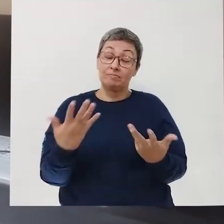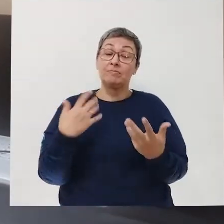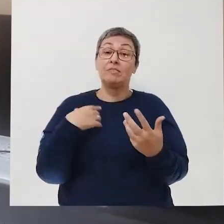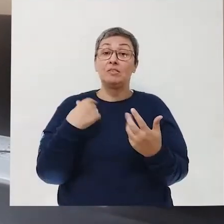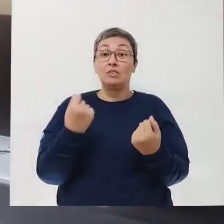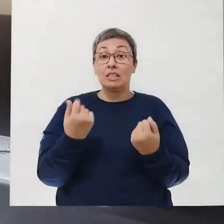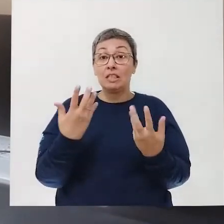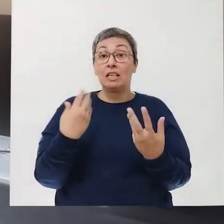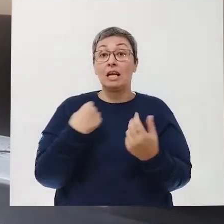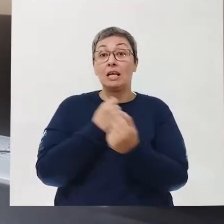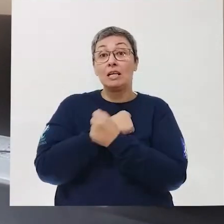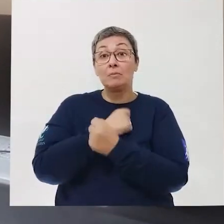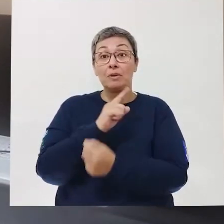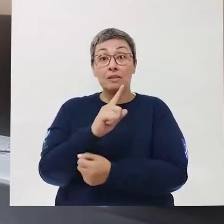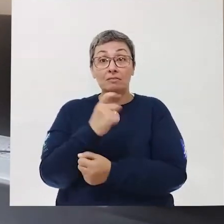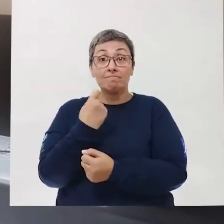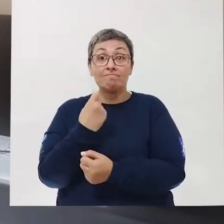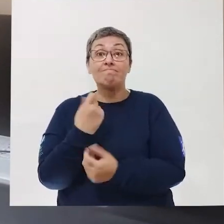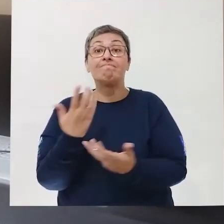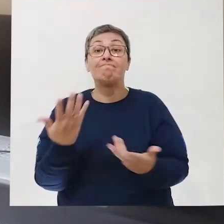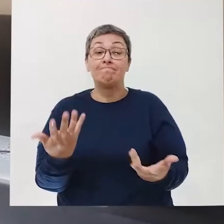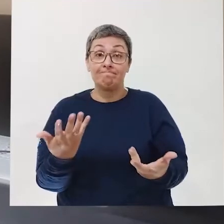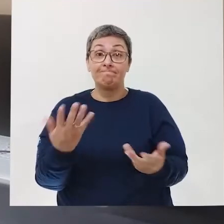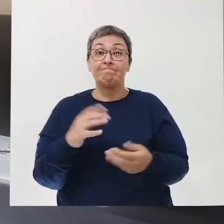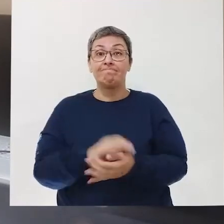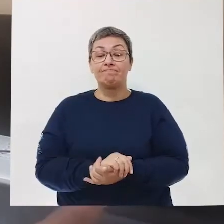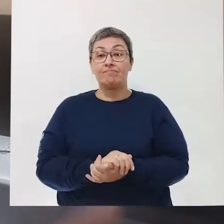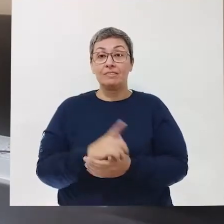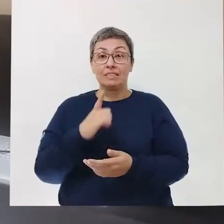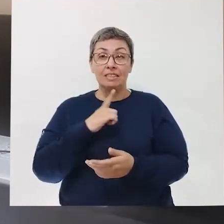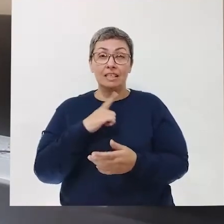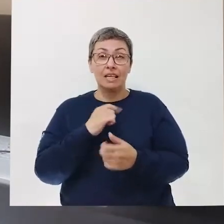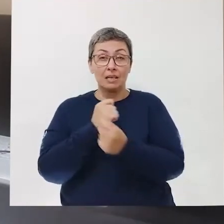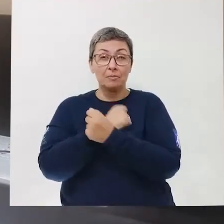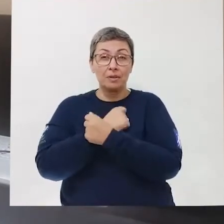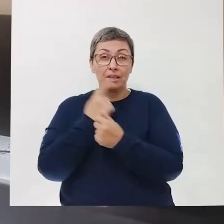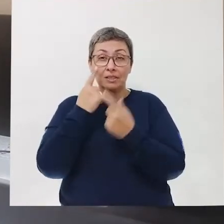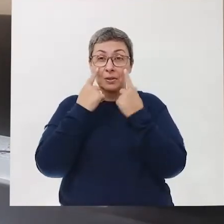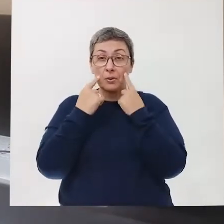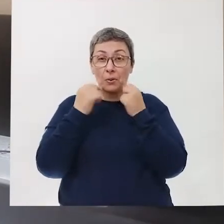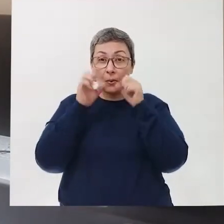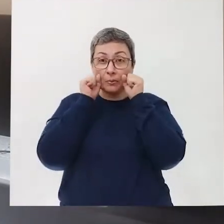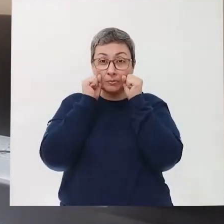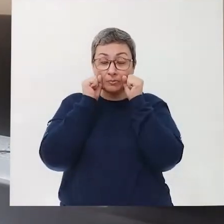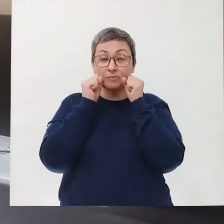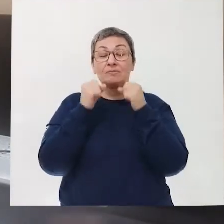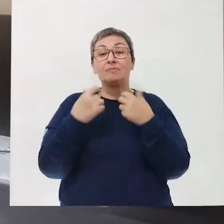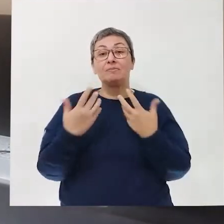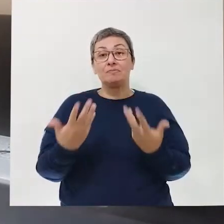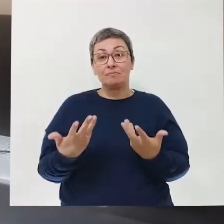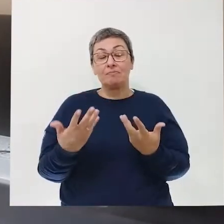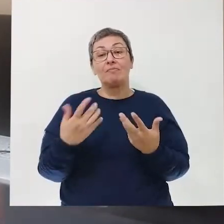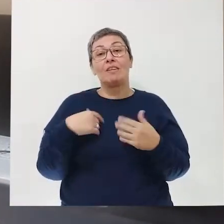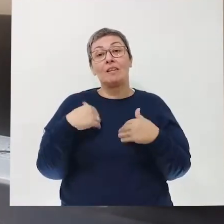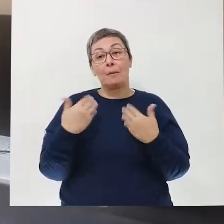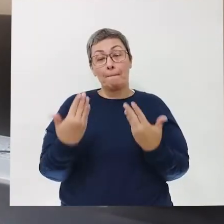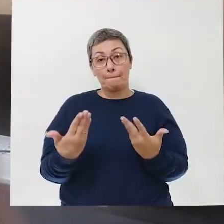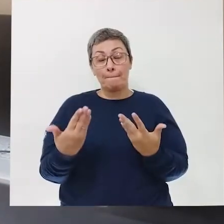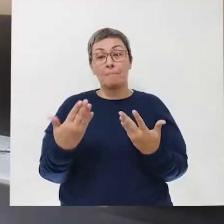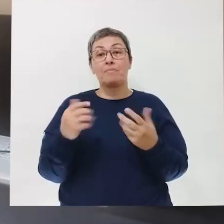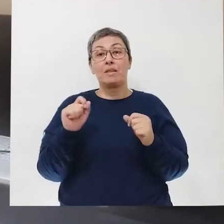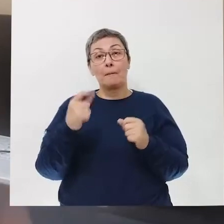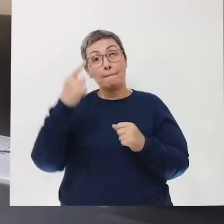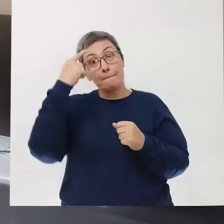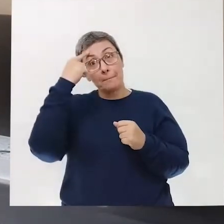abraçar que você abraçava antes, né? Tem abraço que enxuga lágrimas? Né? Então tá